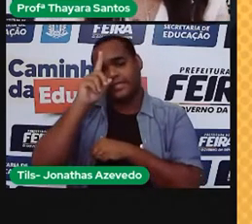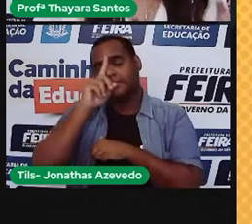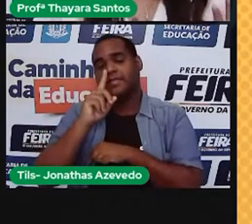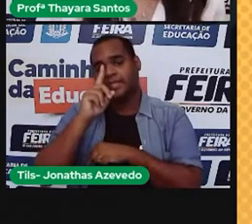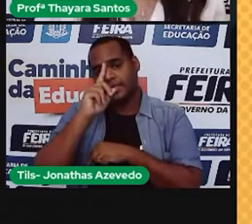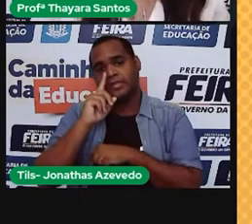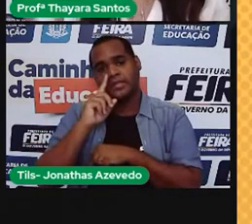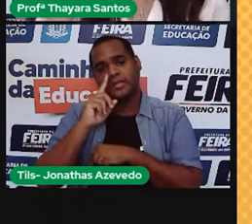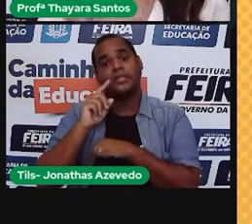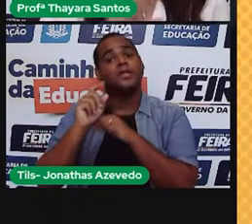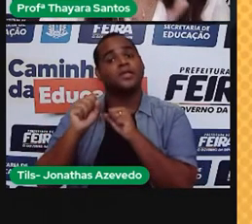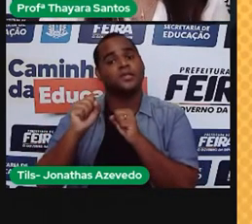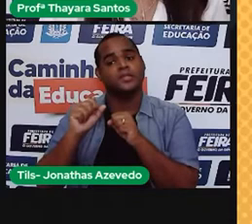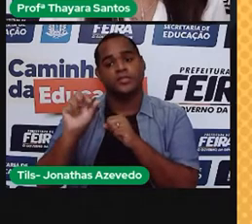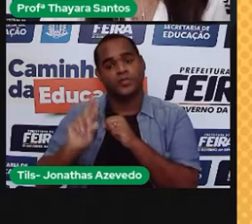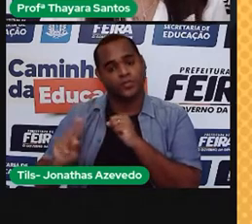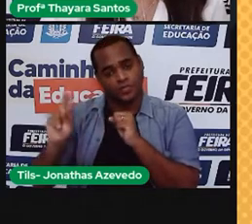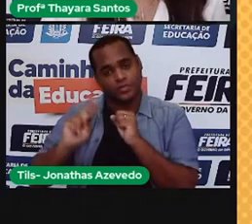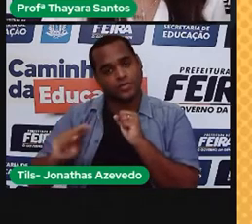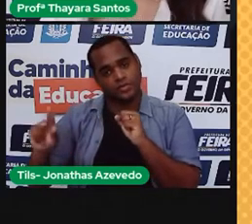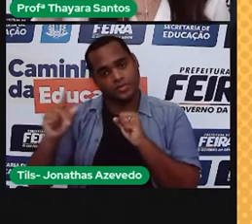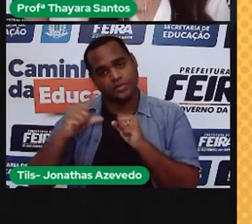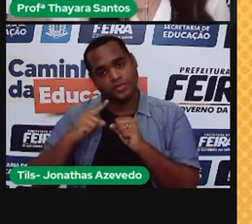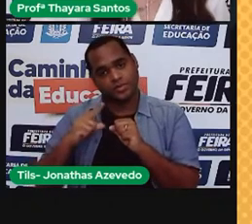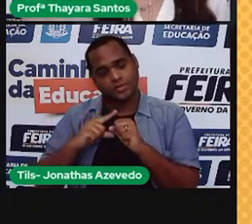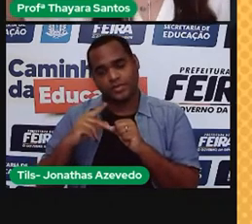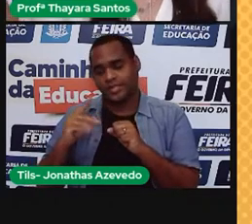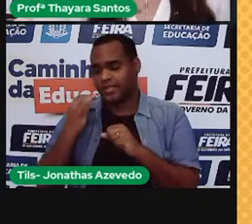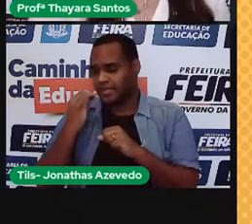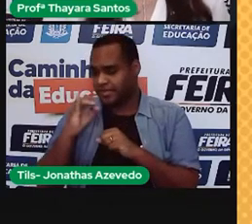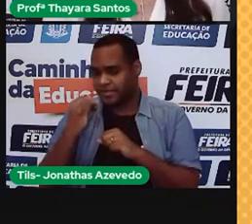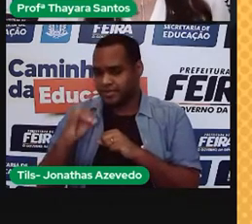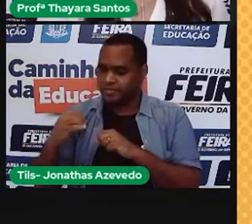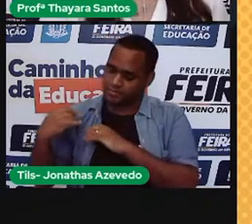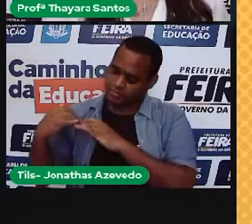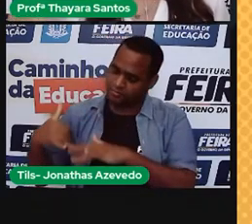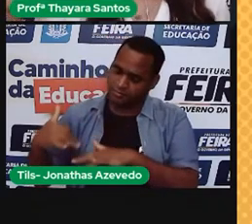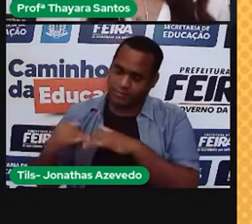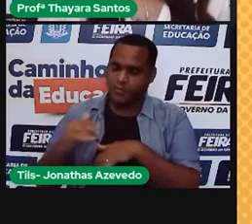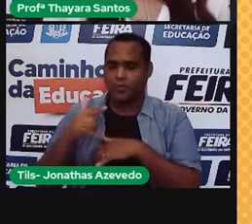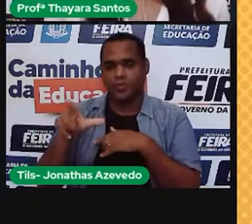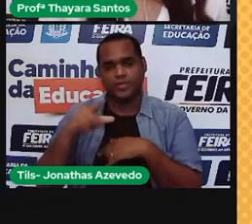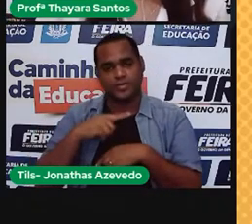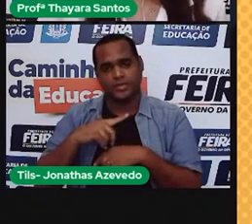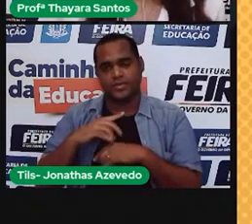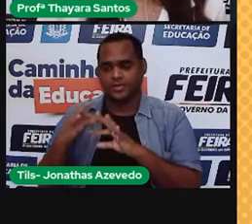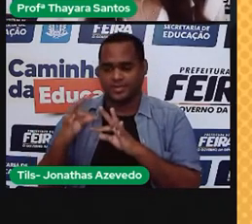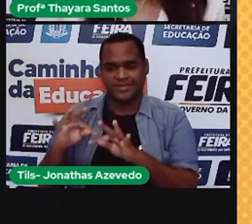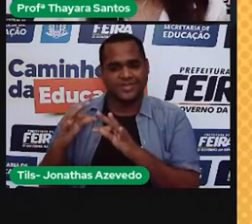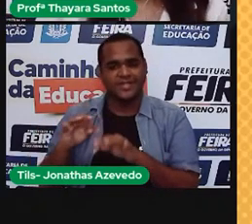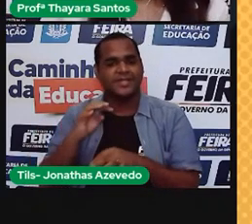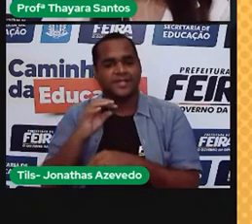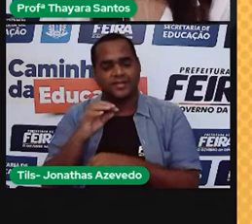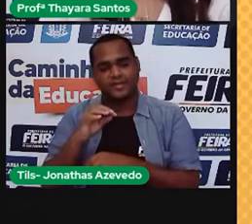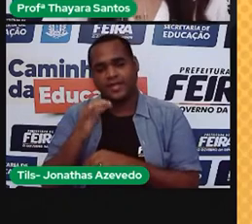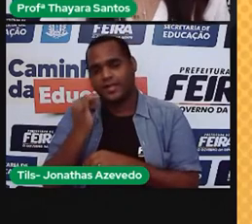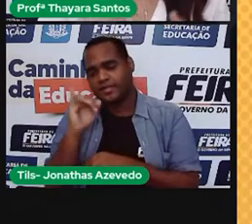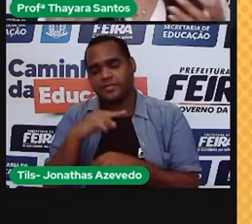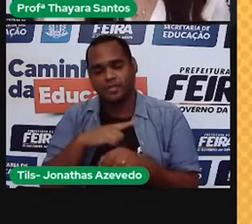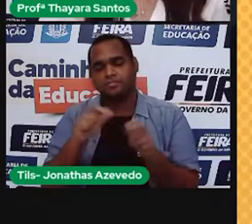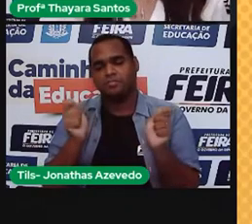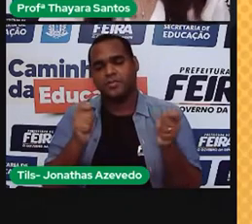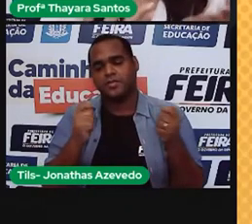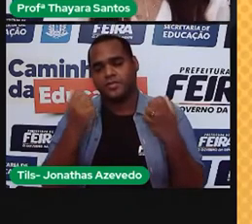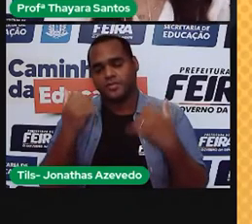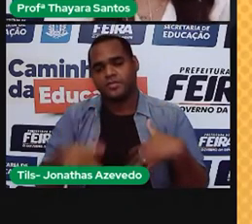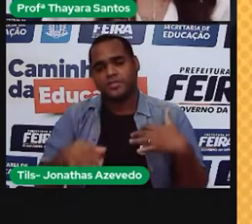alerta. Por quê? Porque vai usar a energia da hidrelétrica, mas pode ser que use outras fontes, como das termoelétricas, por exemplo. Que